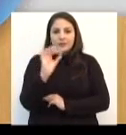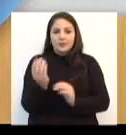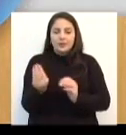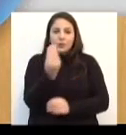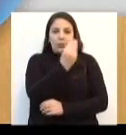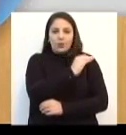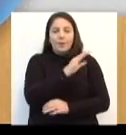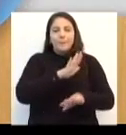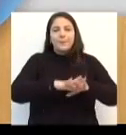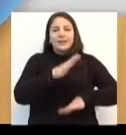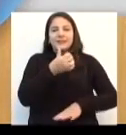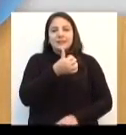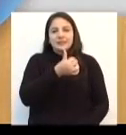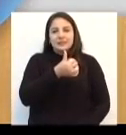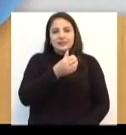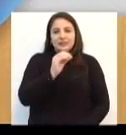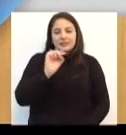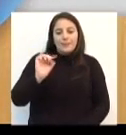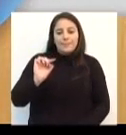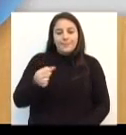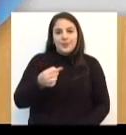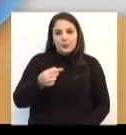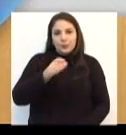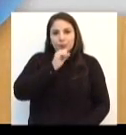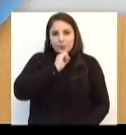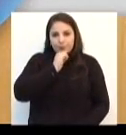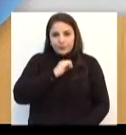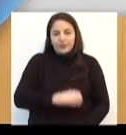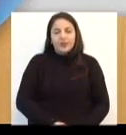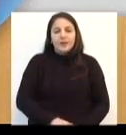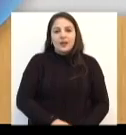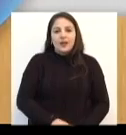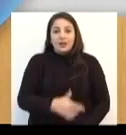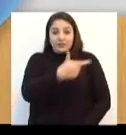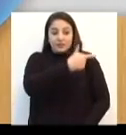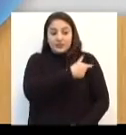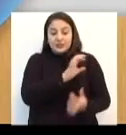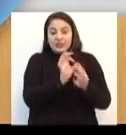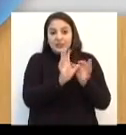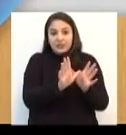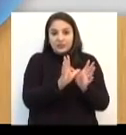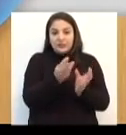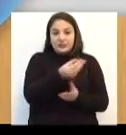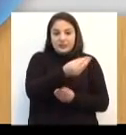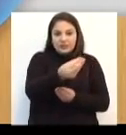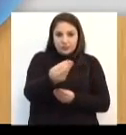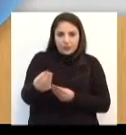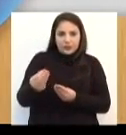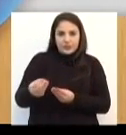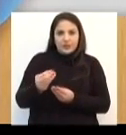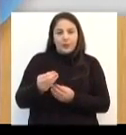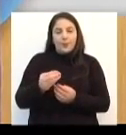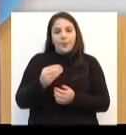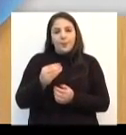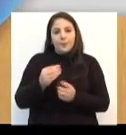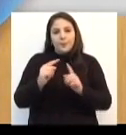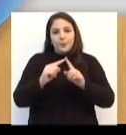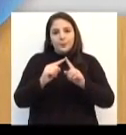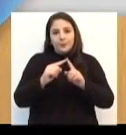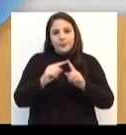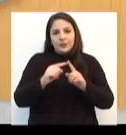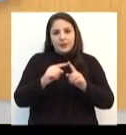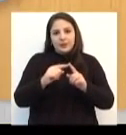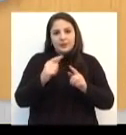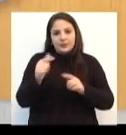aplicação de mais de 60 mil doses. As vacinas restantes estão sendo distribuídas para o funcionalismo